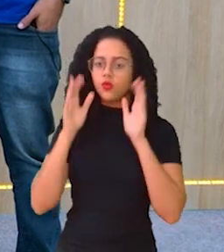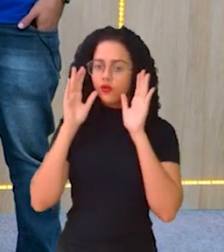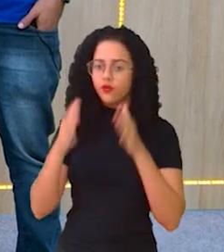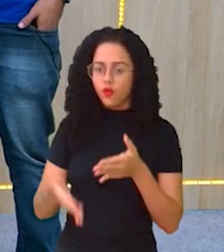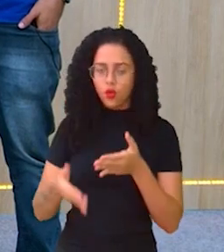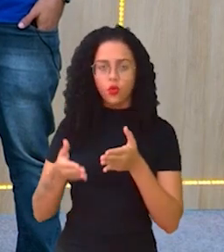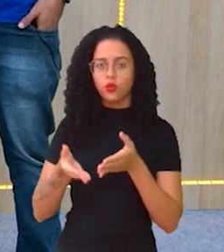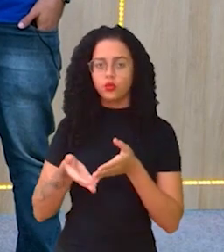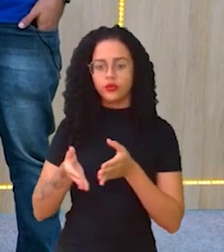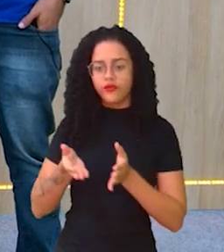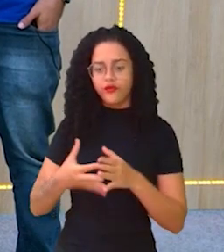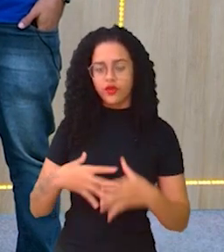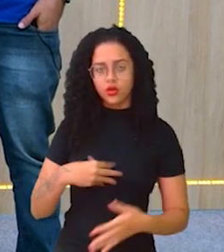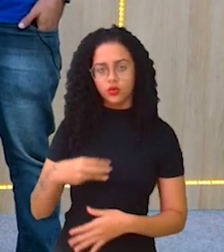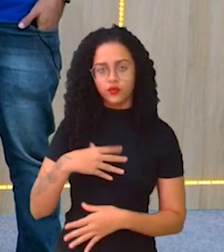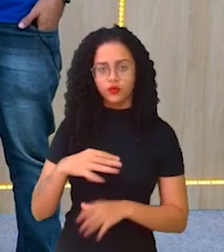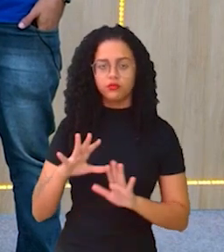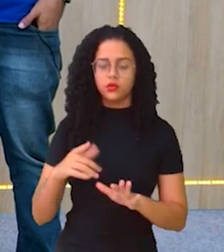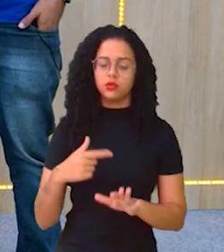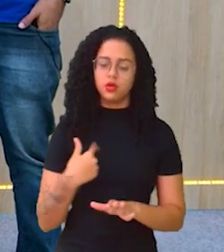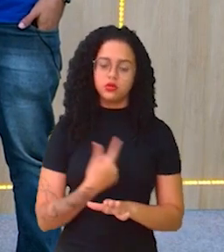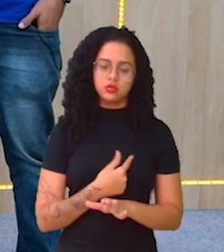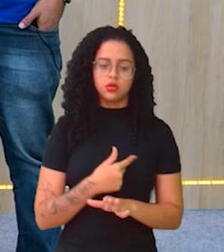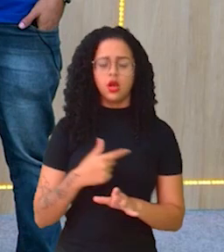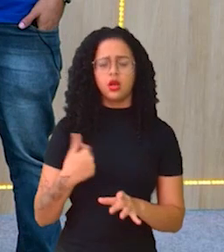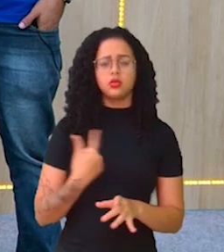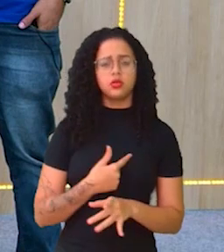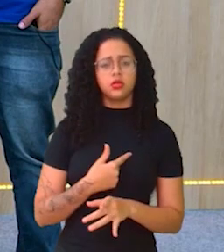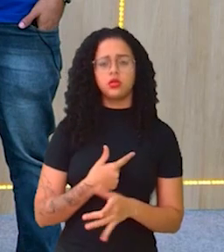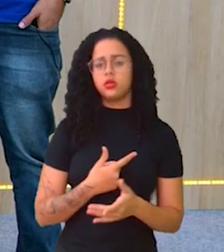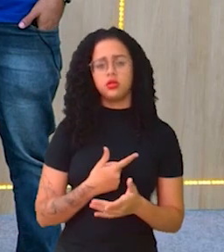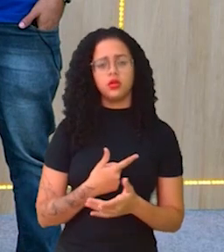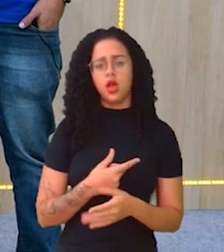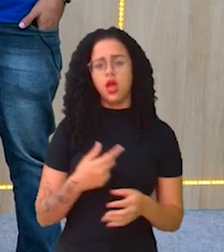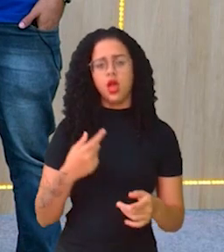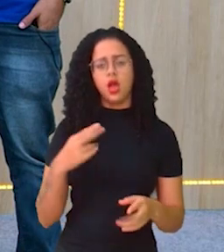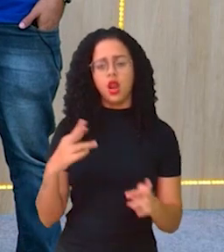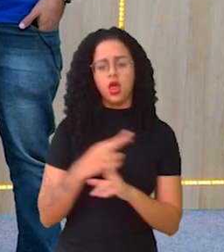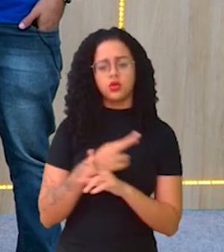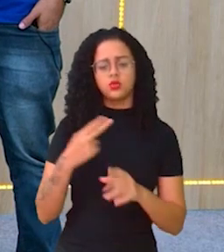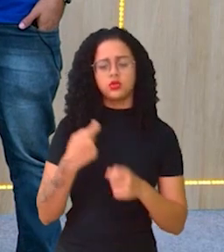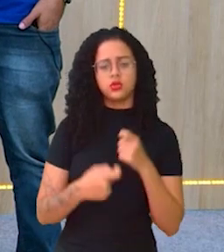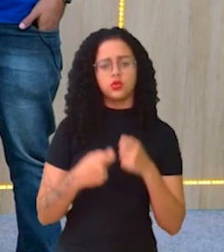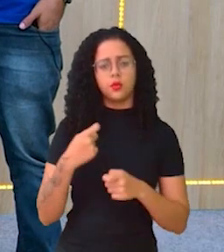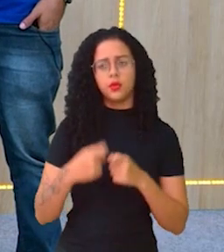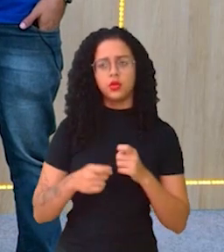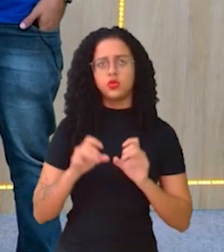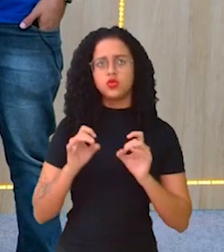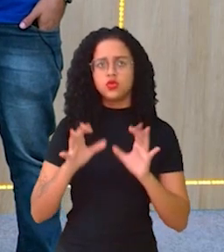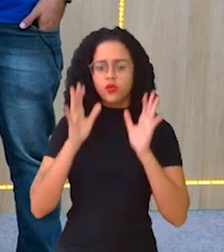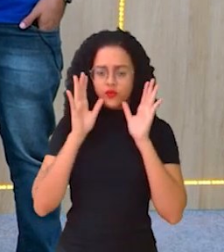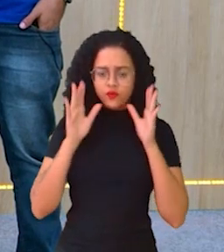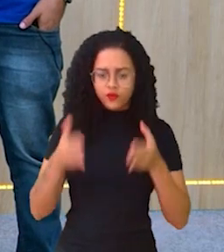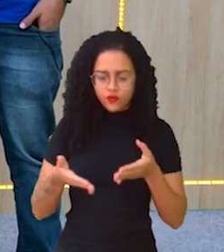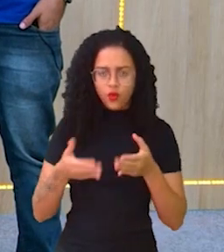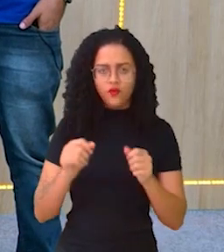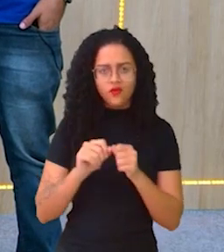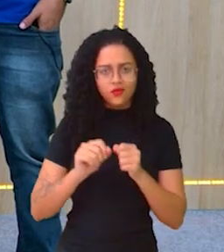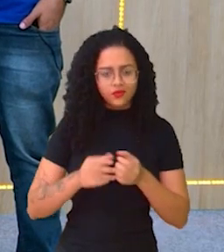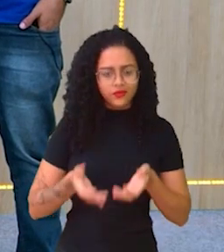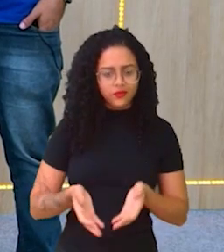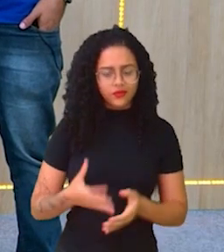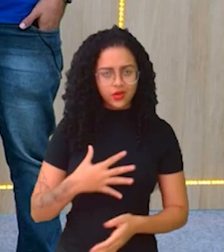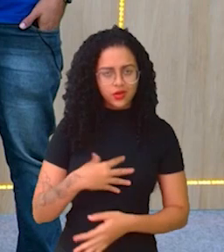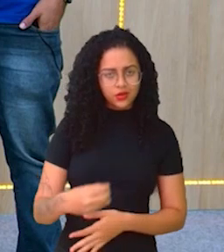reprodução, no nosso caso, a gente se relaciona sexualmente com a outra pessoa, não apenas para a reprodução,